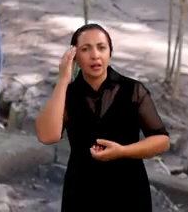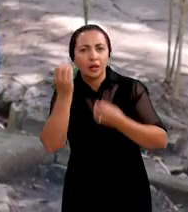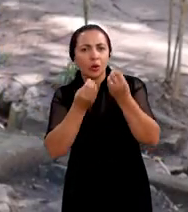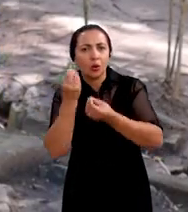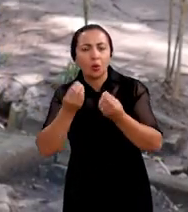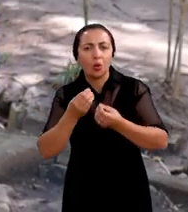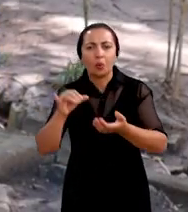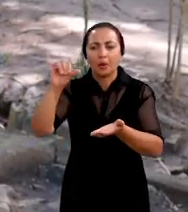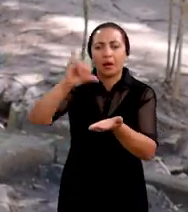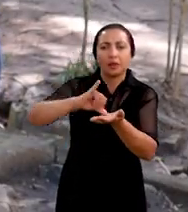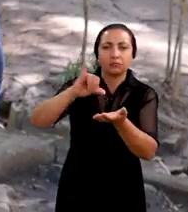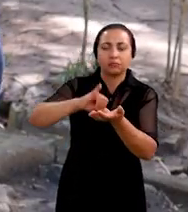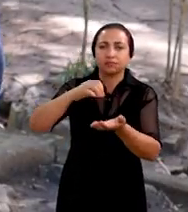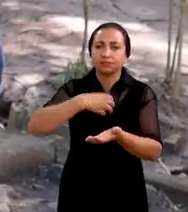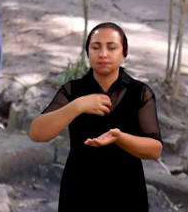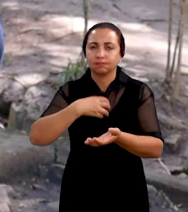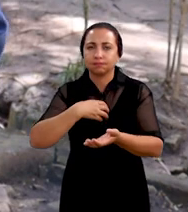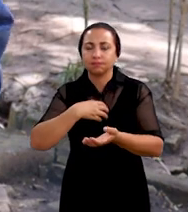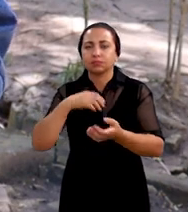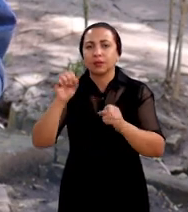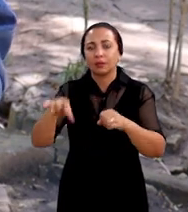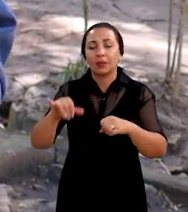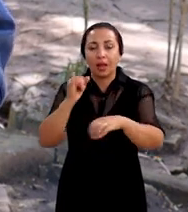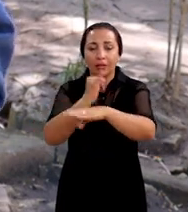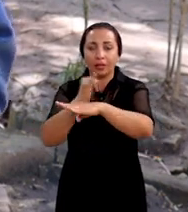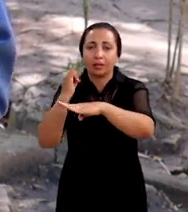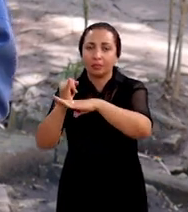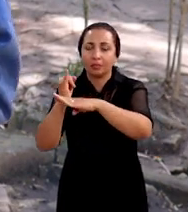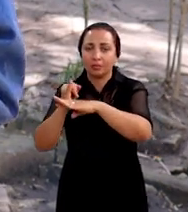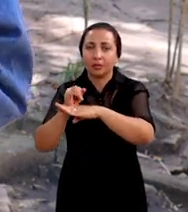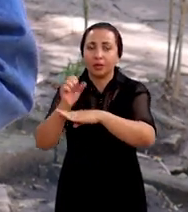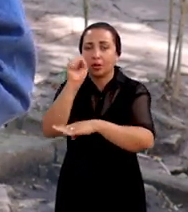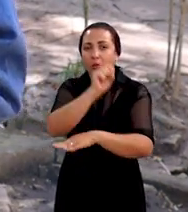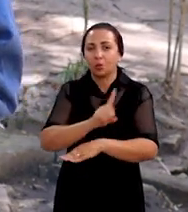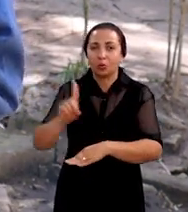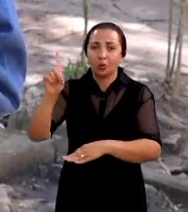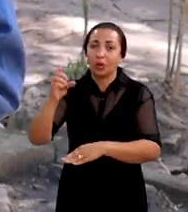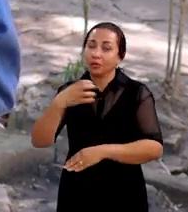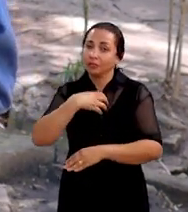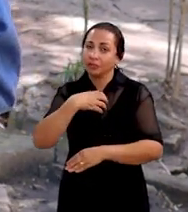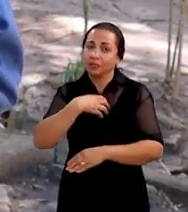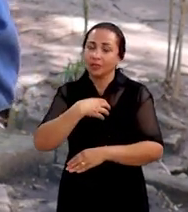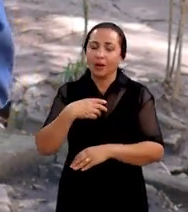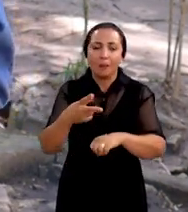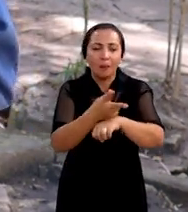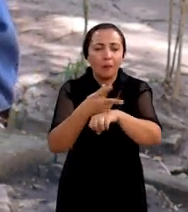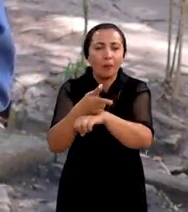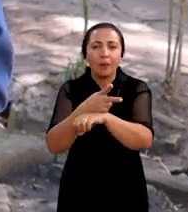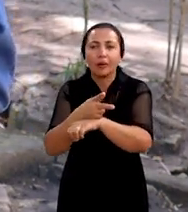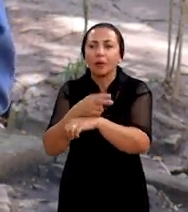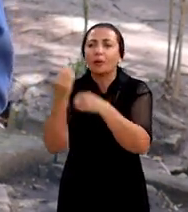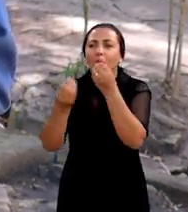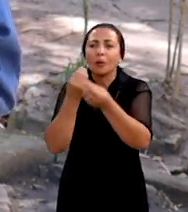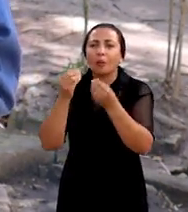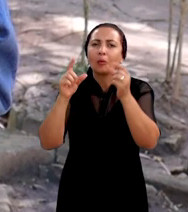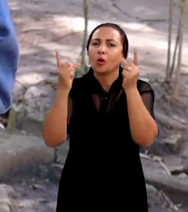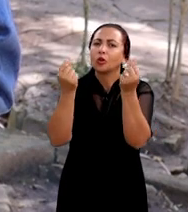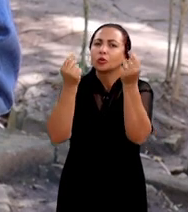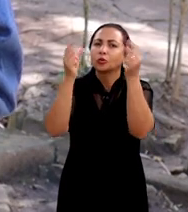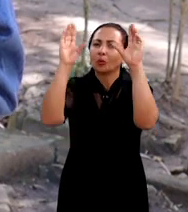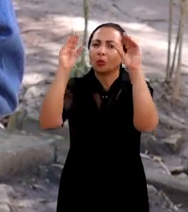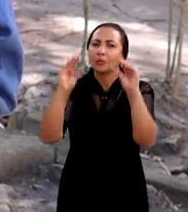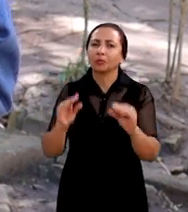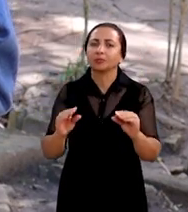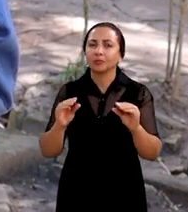Considerada a capital baiana da pecuária a cidade de Itapetinga no sudoeste da Bahia vem buscando alternativas para baratear os